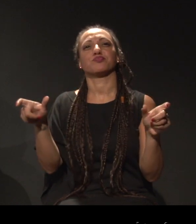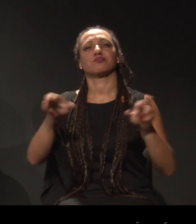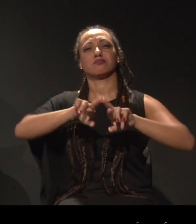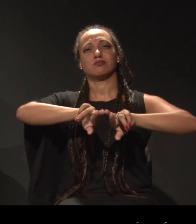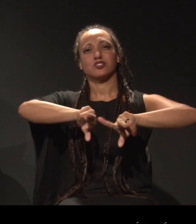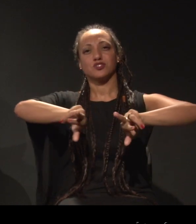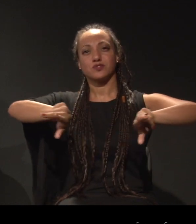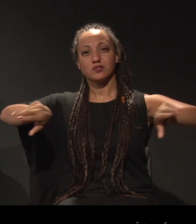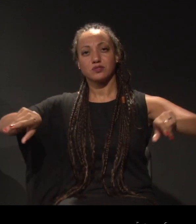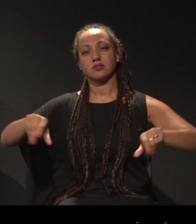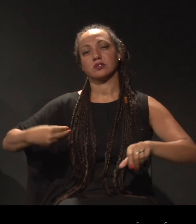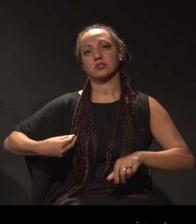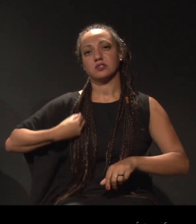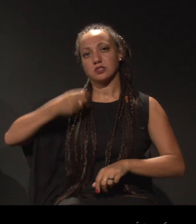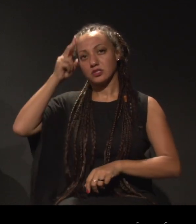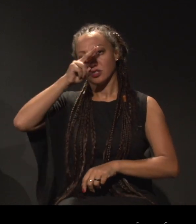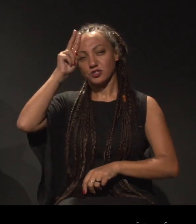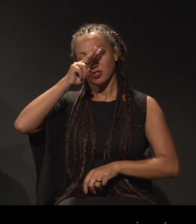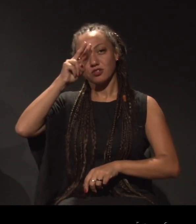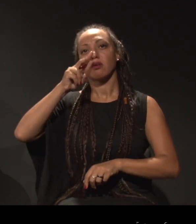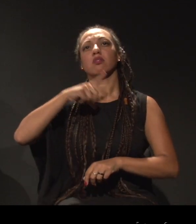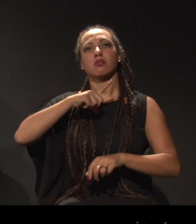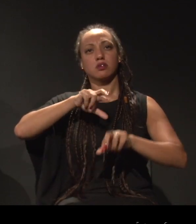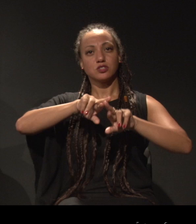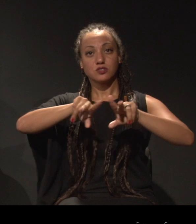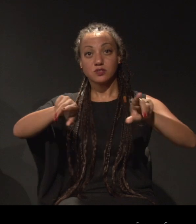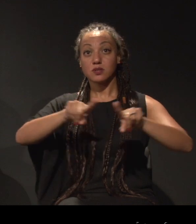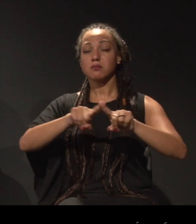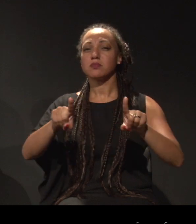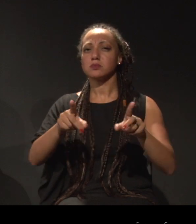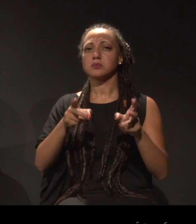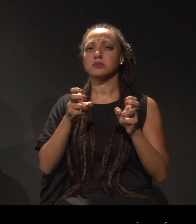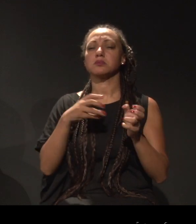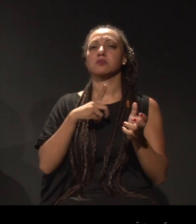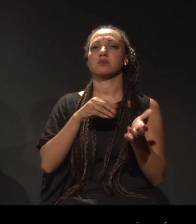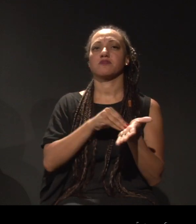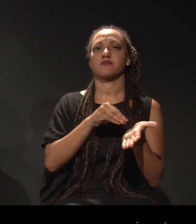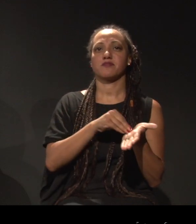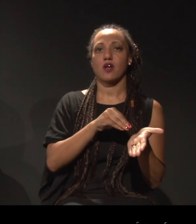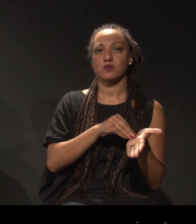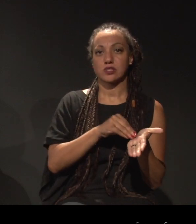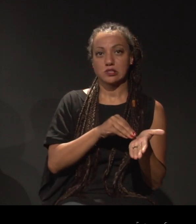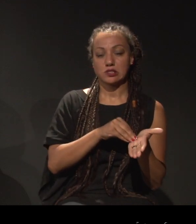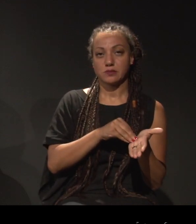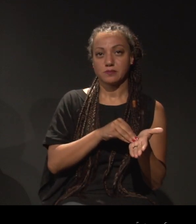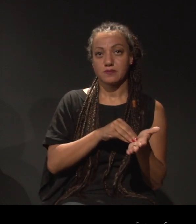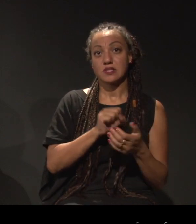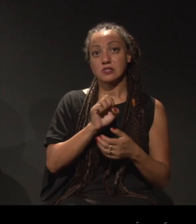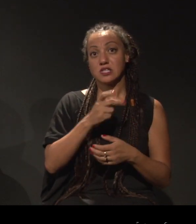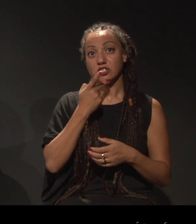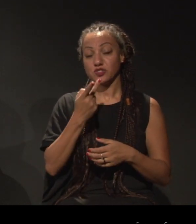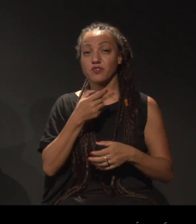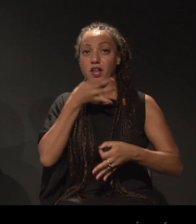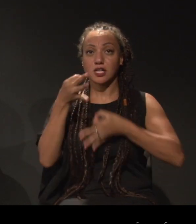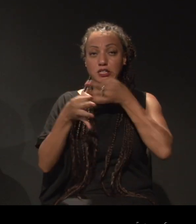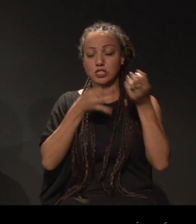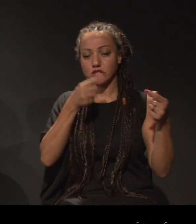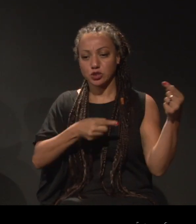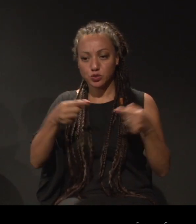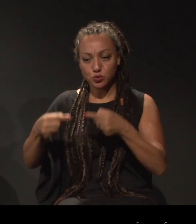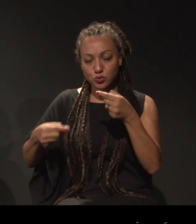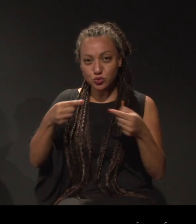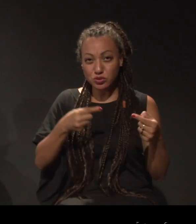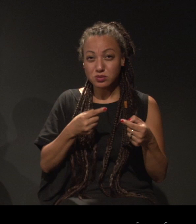Existe aqui, sim, uma diversidade, mas existe uma ausência. E, quando a gente fala de discutir criticamente, me